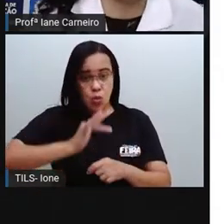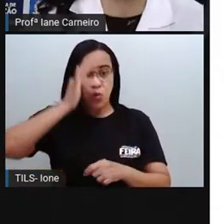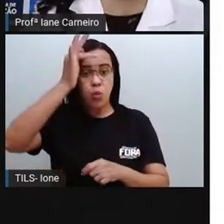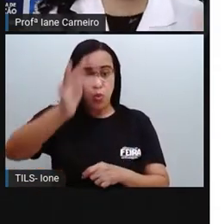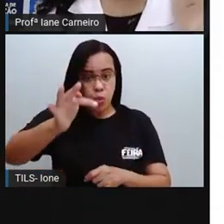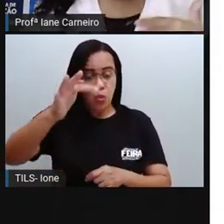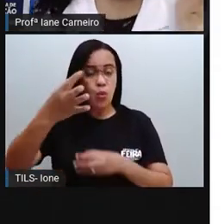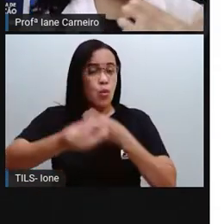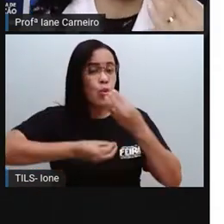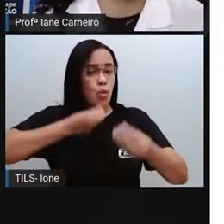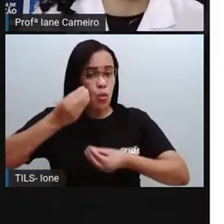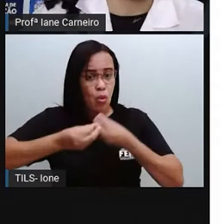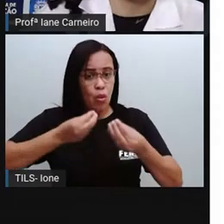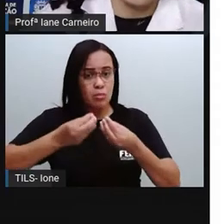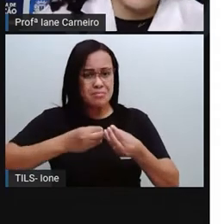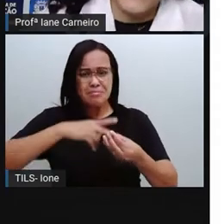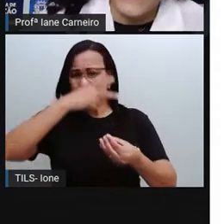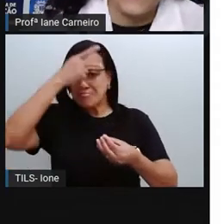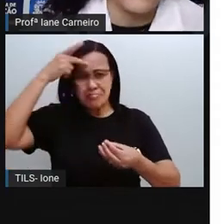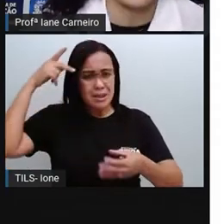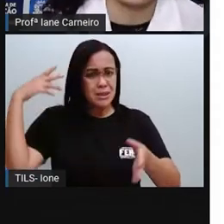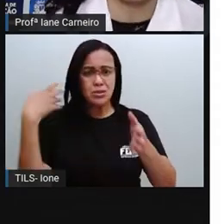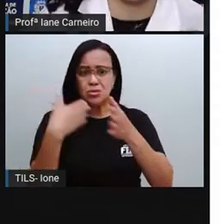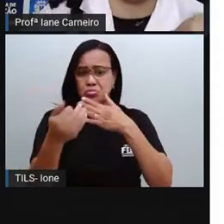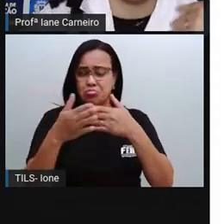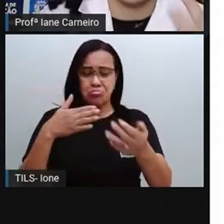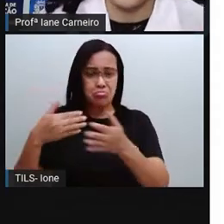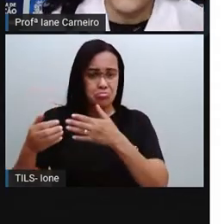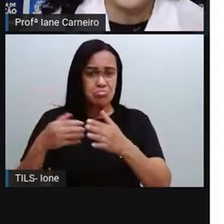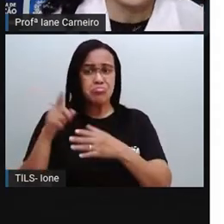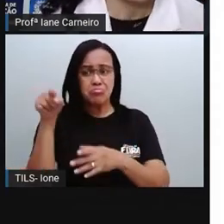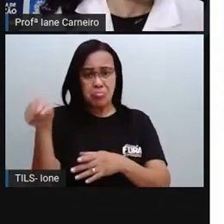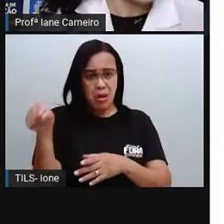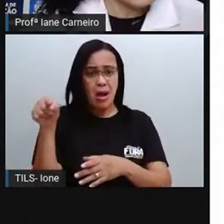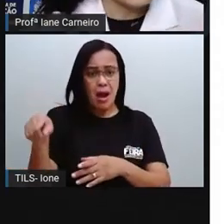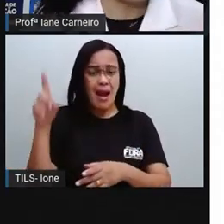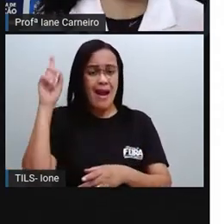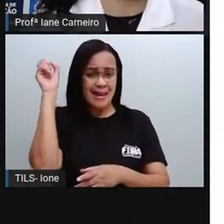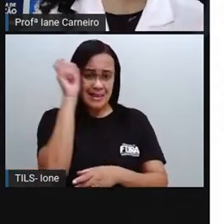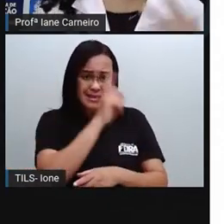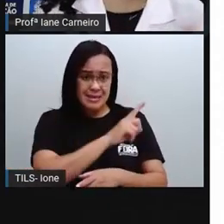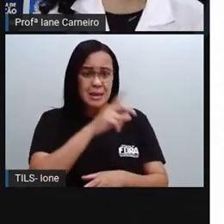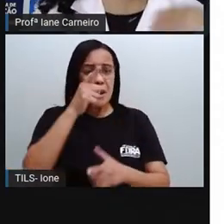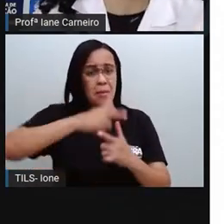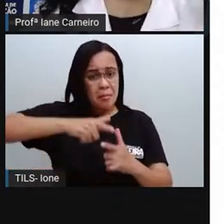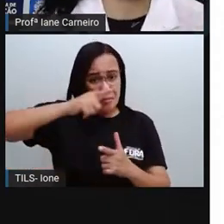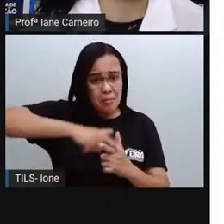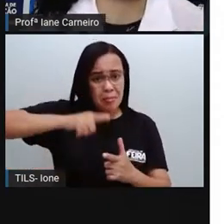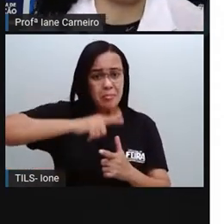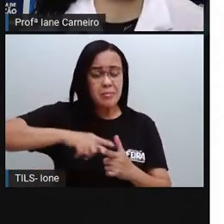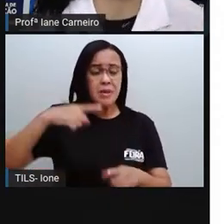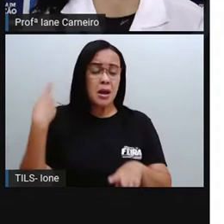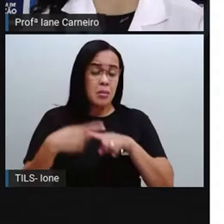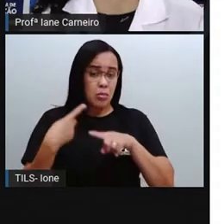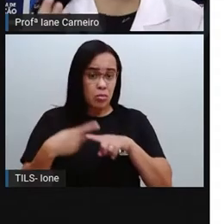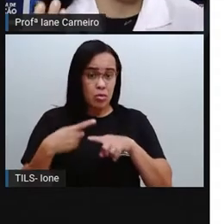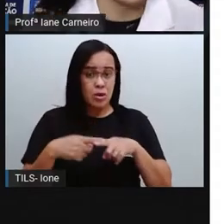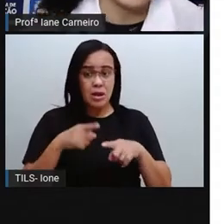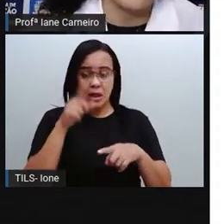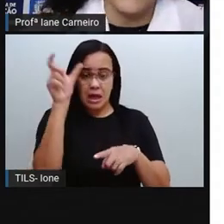mesmo não tendo sido aquela mesma garrafa que o rapaz jogou, ele, essa atitude de outras pessoas